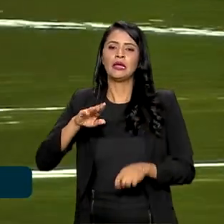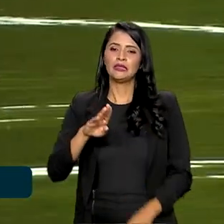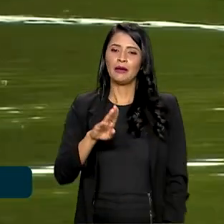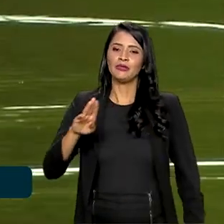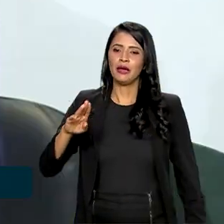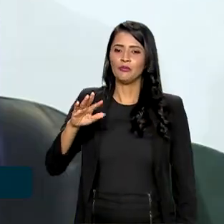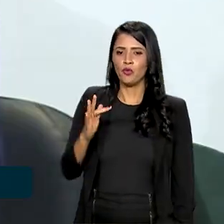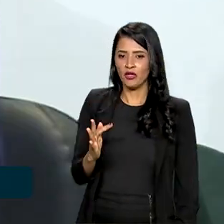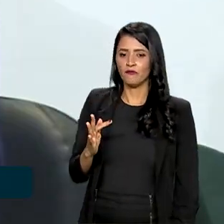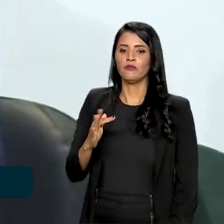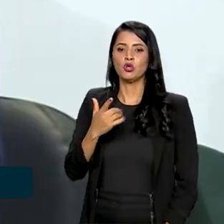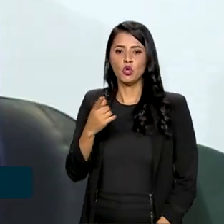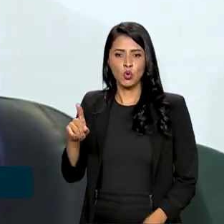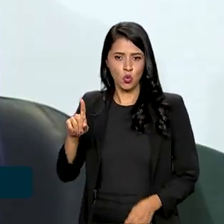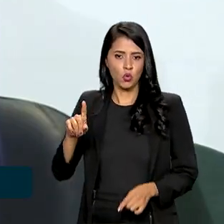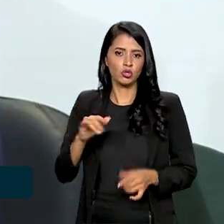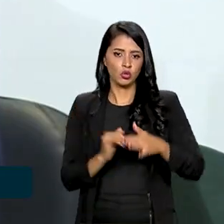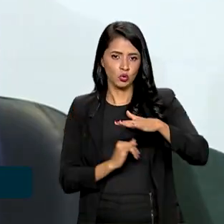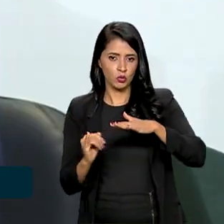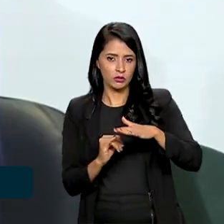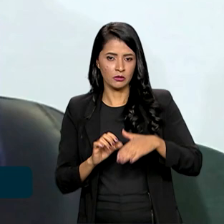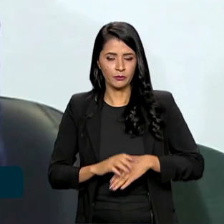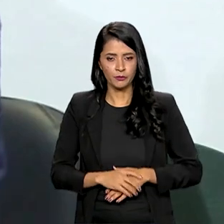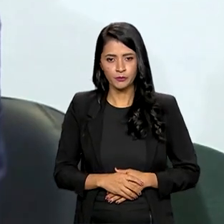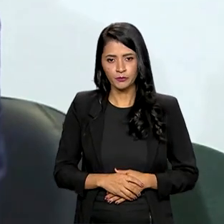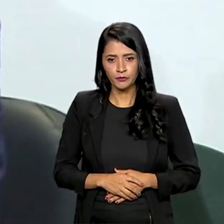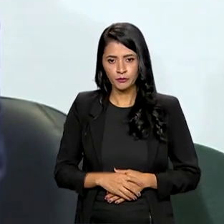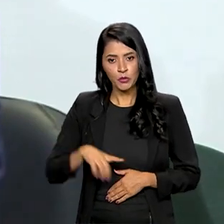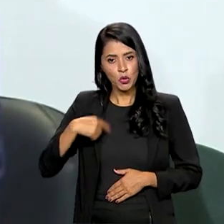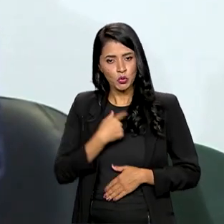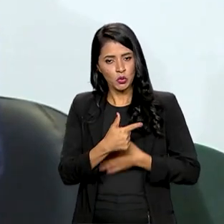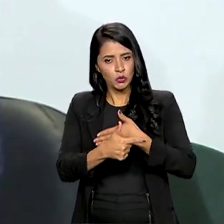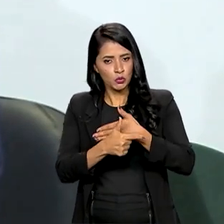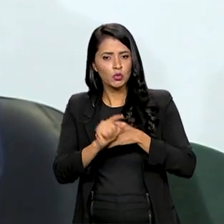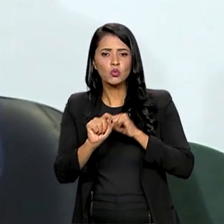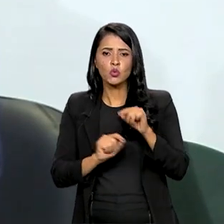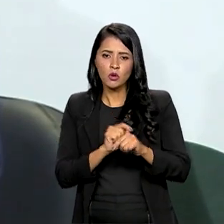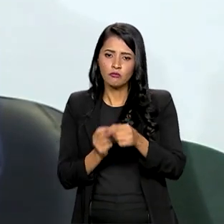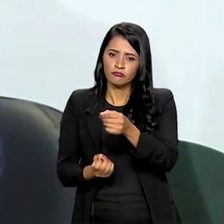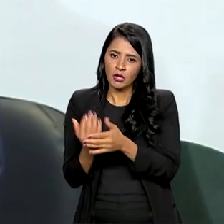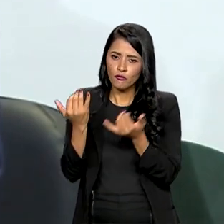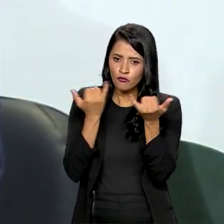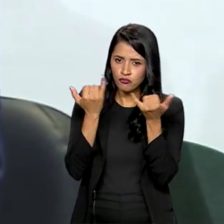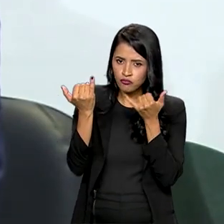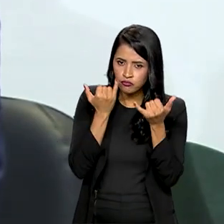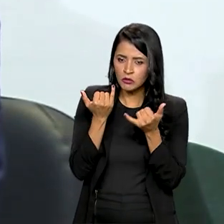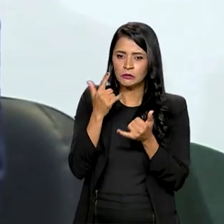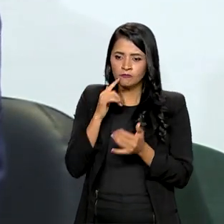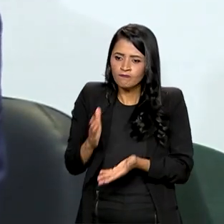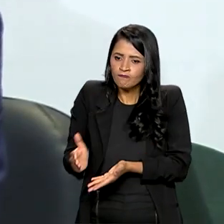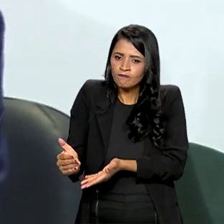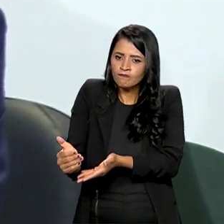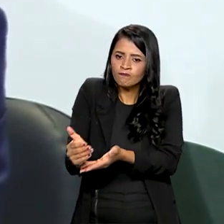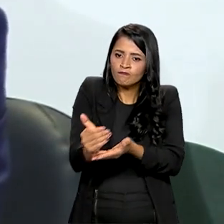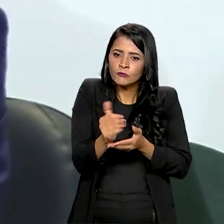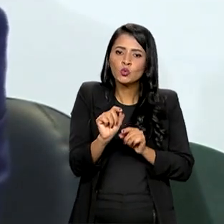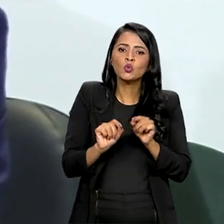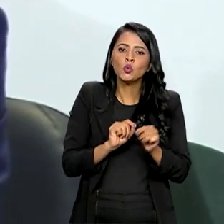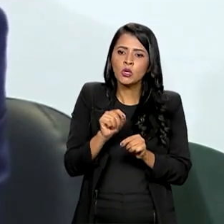e FUNBIL. A nossa função, obviamente, é produzir informação, capitanear essa